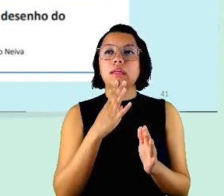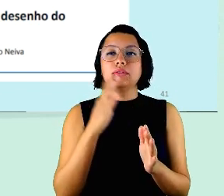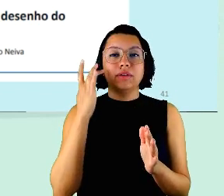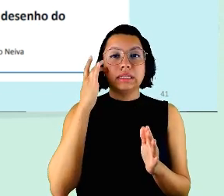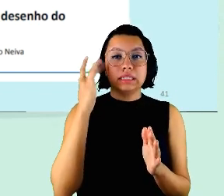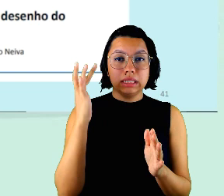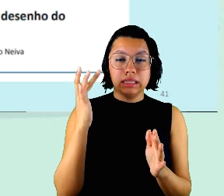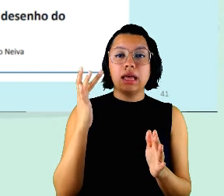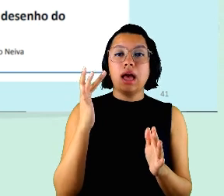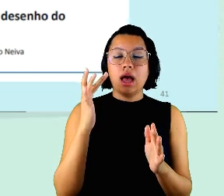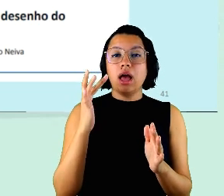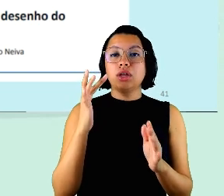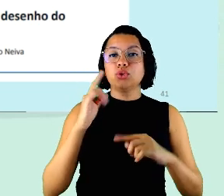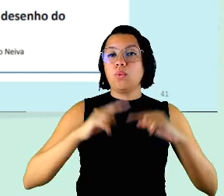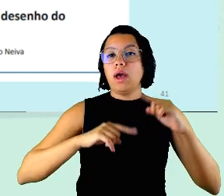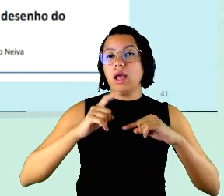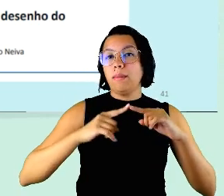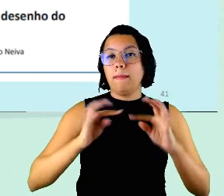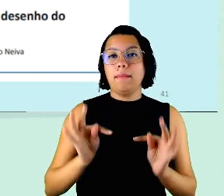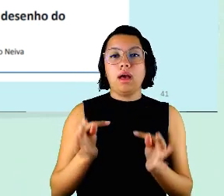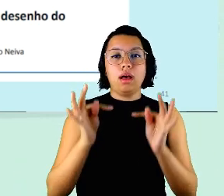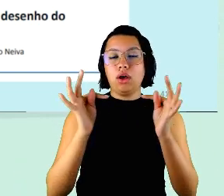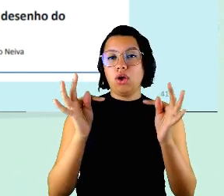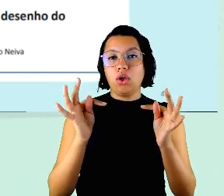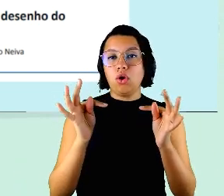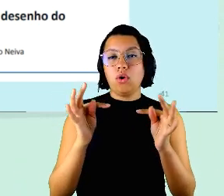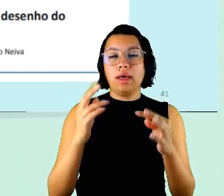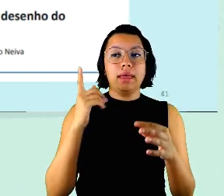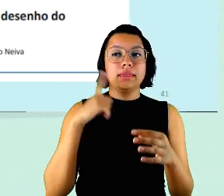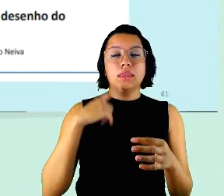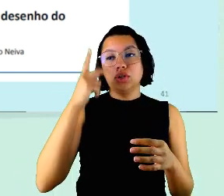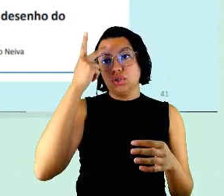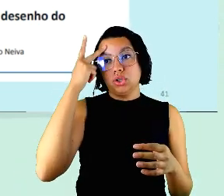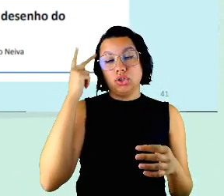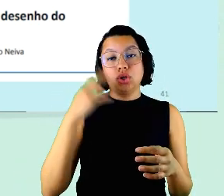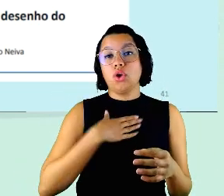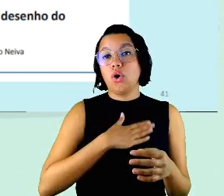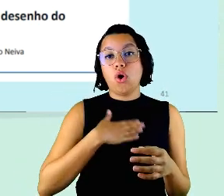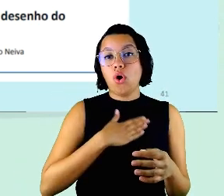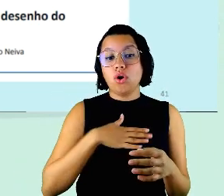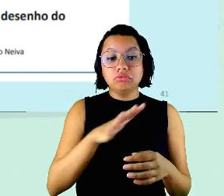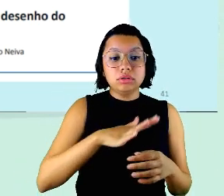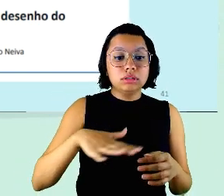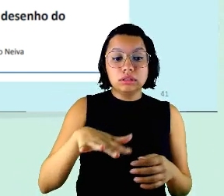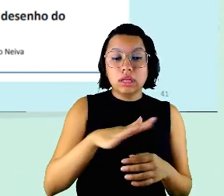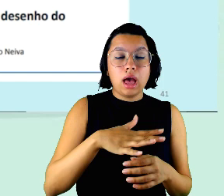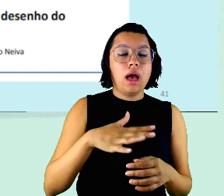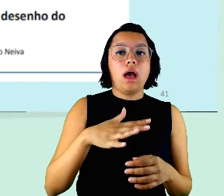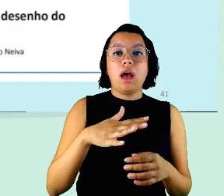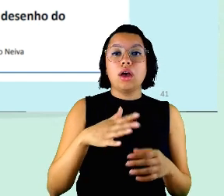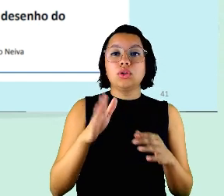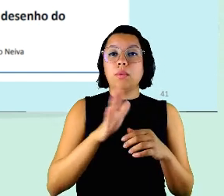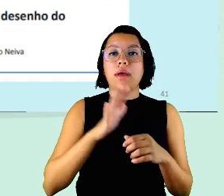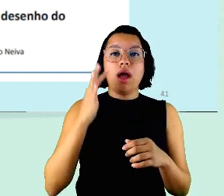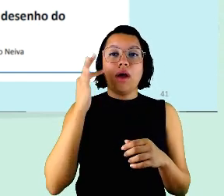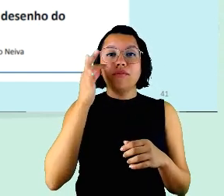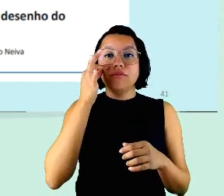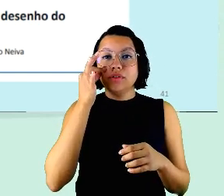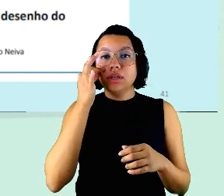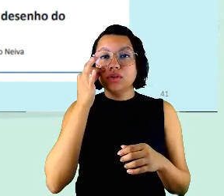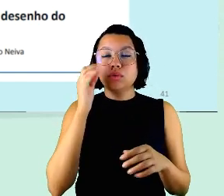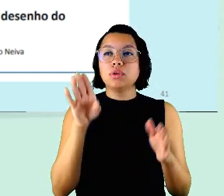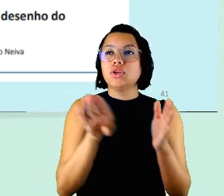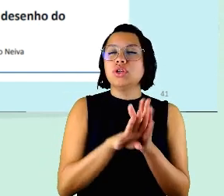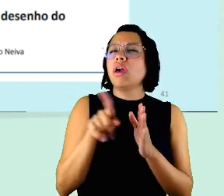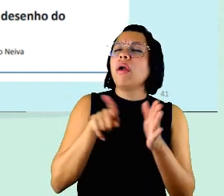maior tem gente que gosta de estar no ambiente físico de trabalho porque está lá fazendo um negócio e chega ai fulano como é que é mesmo que faz